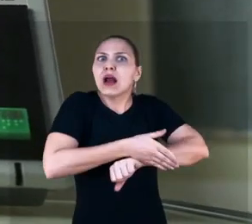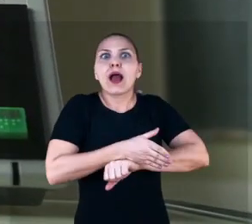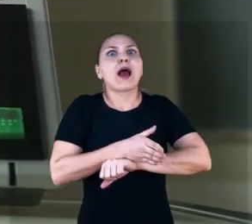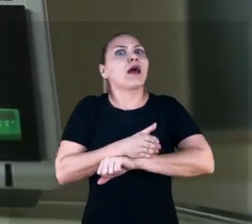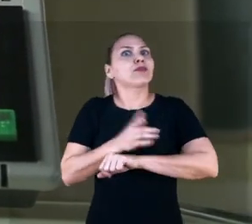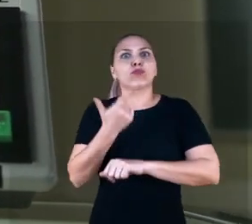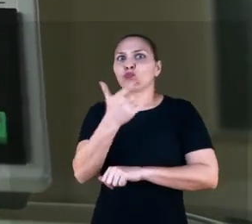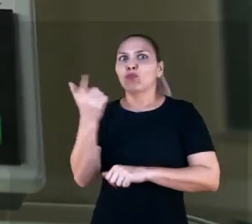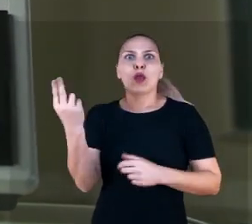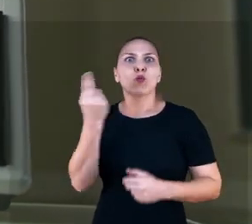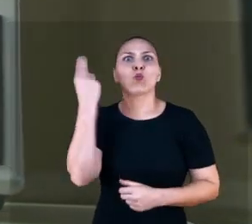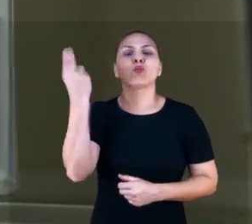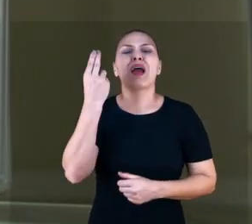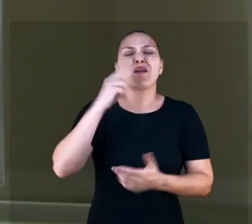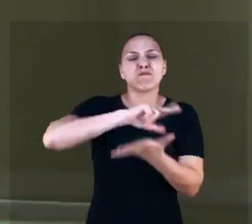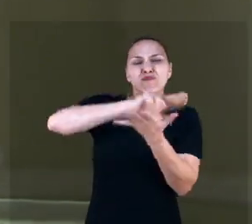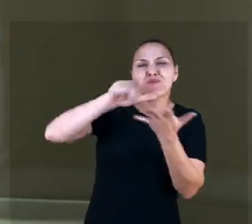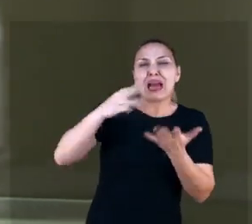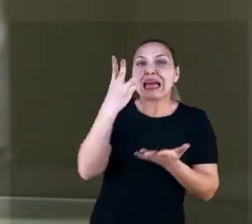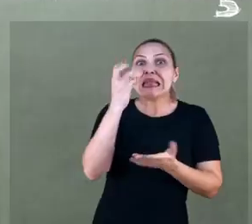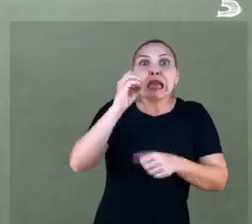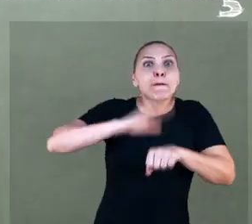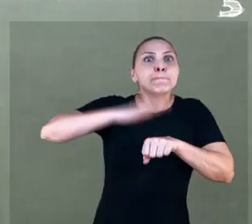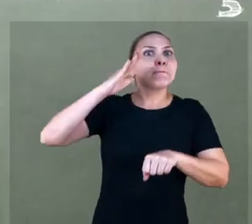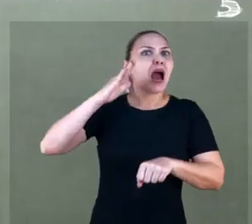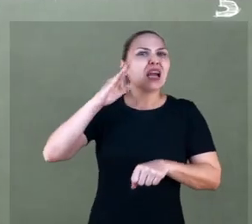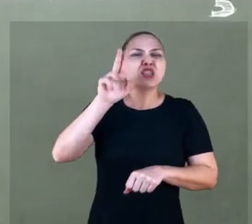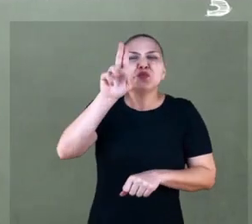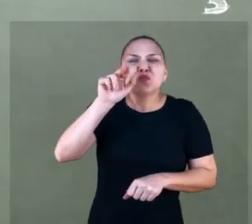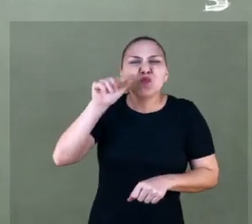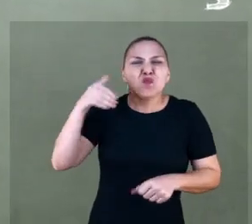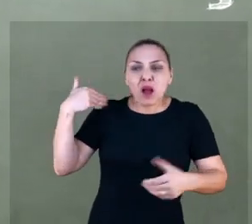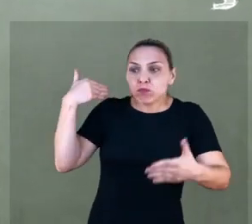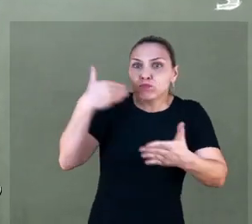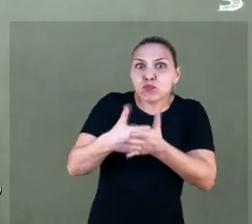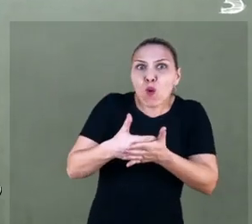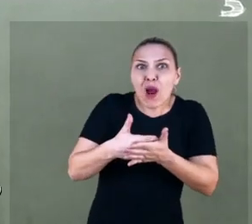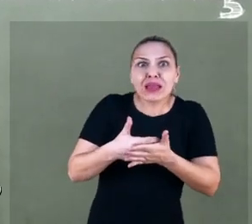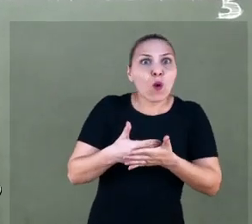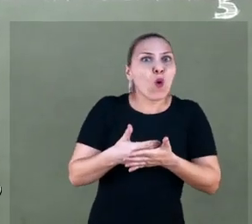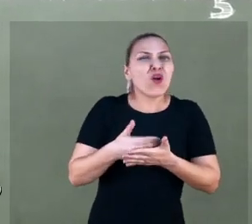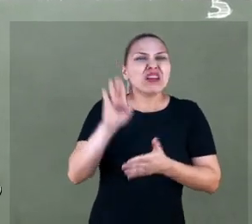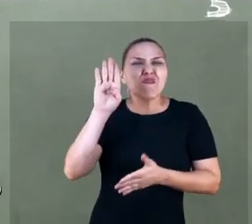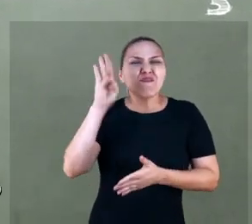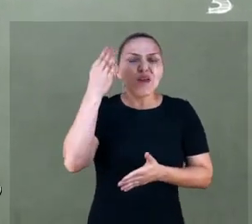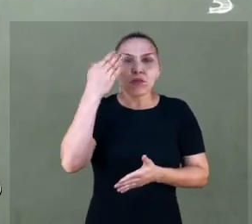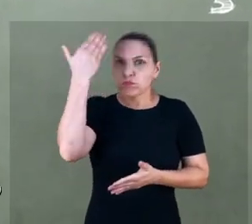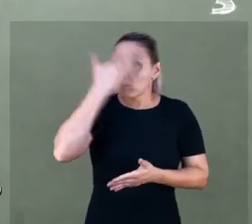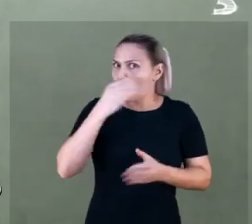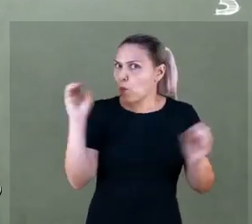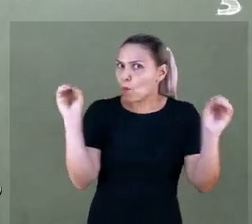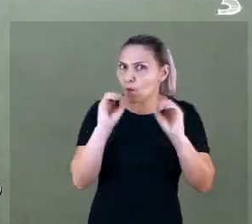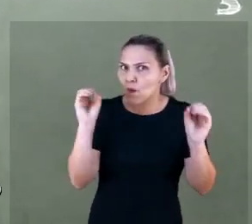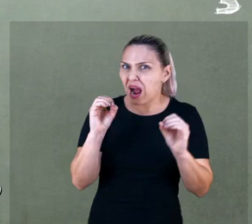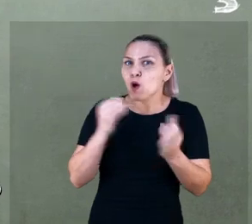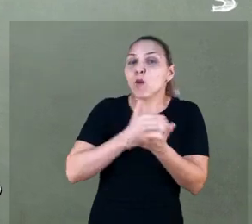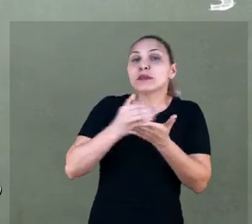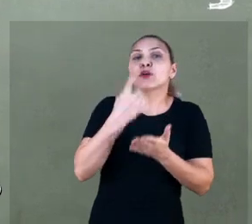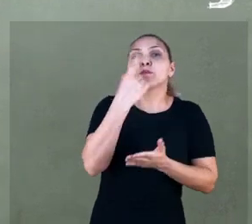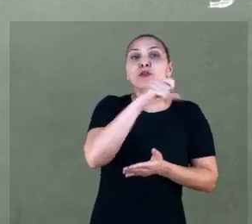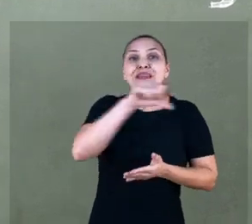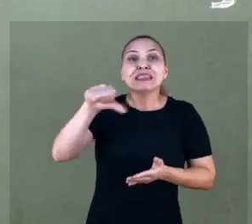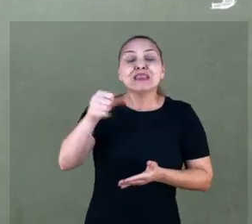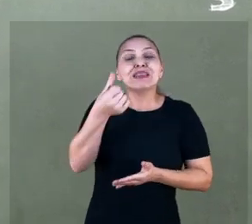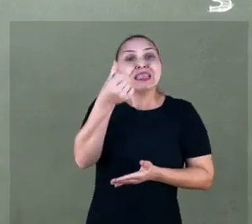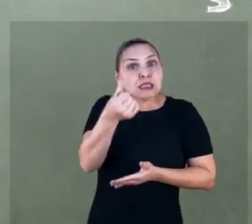eletrônica tem mais de 30 barreiras de segurança. Nenhuma fraude foi comprovada desde 1996, quando o voto